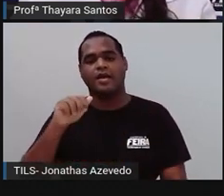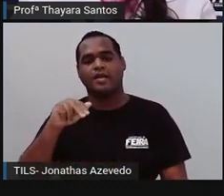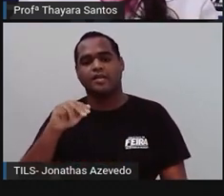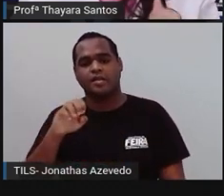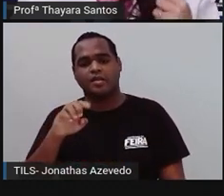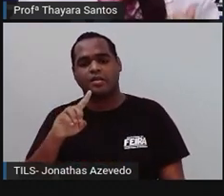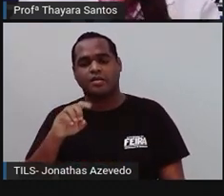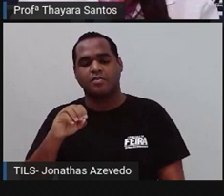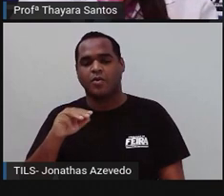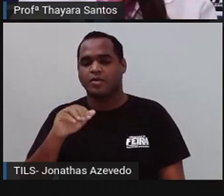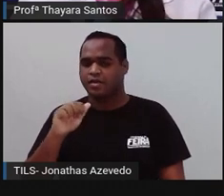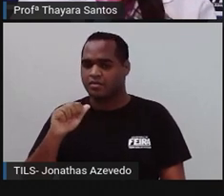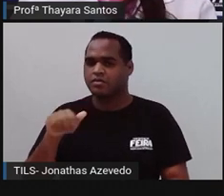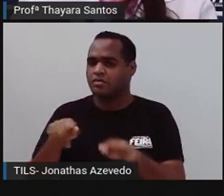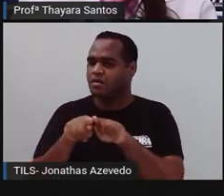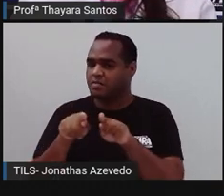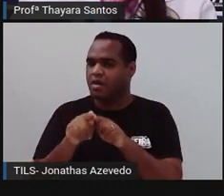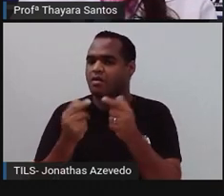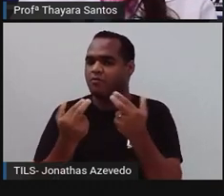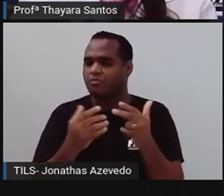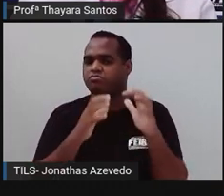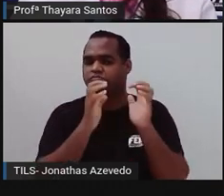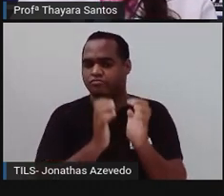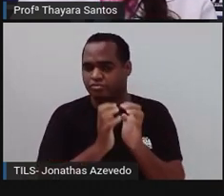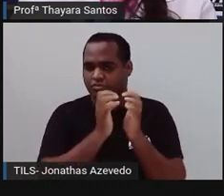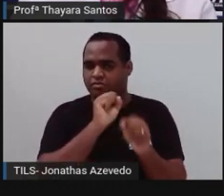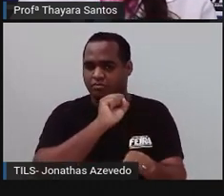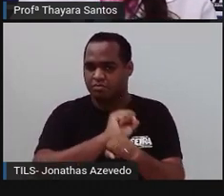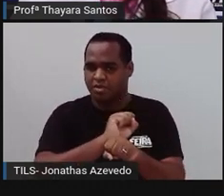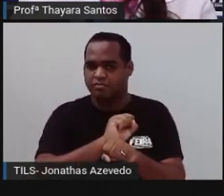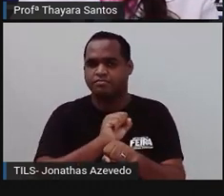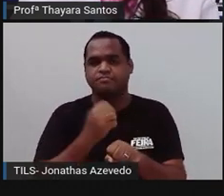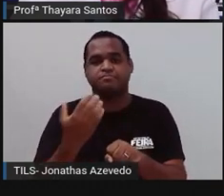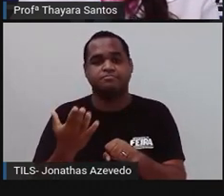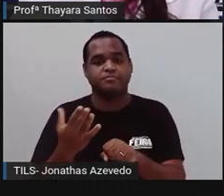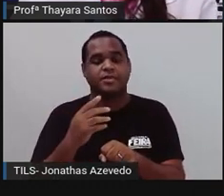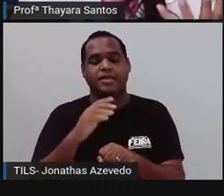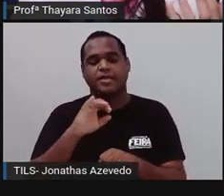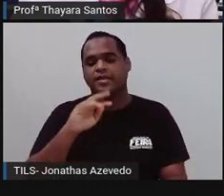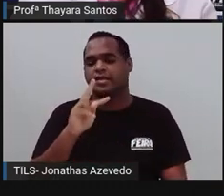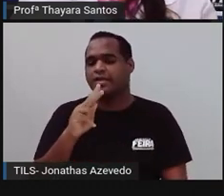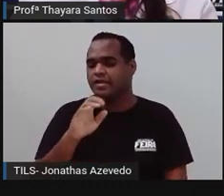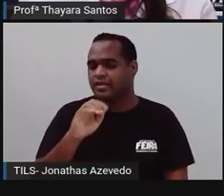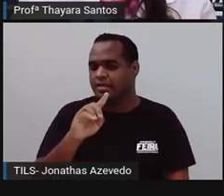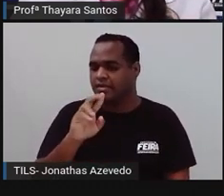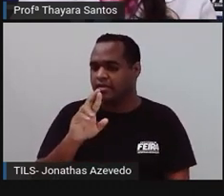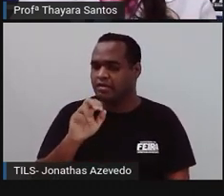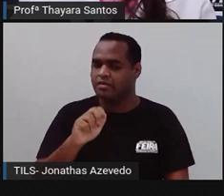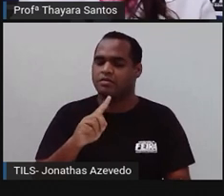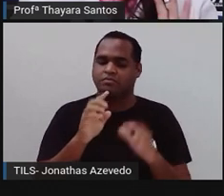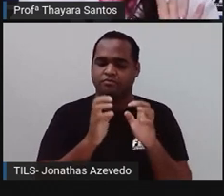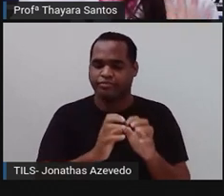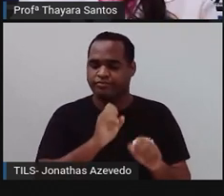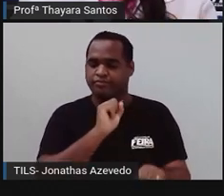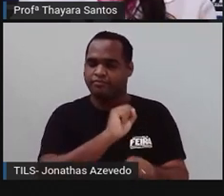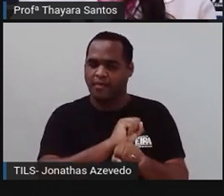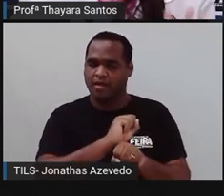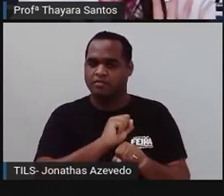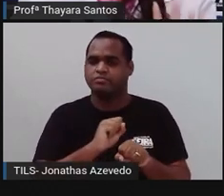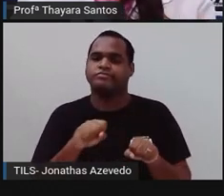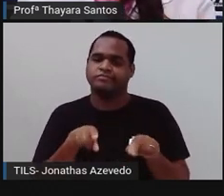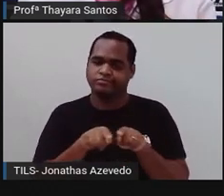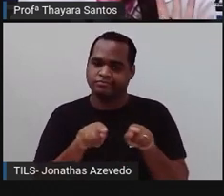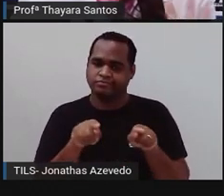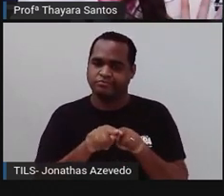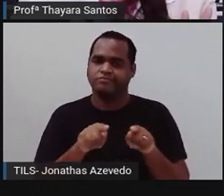vai ver daqui a pouquinho, ela também tem essa estrutura de pólipo. A hidra também tem a estrutura de pólipo. Então, vocês vão ver